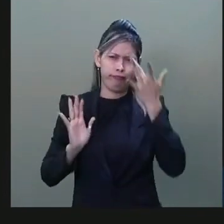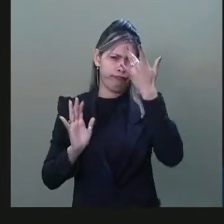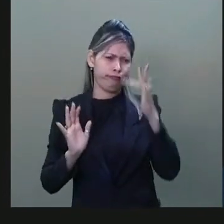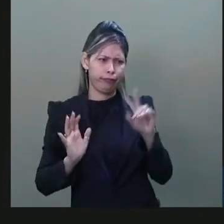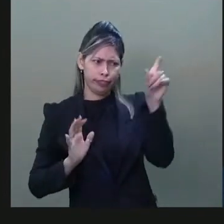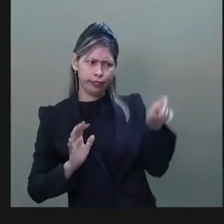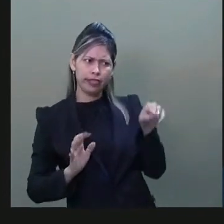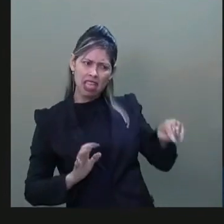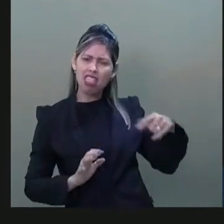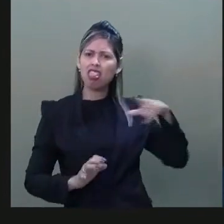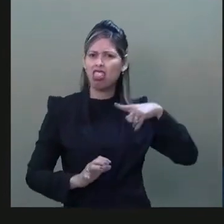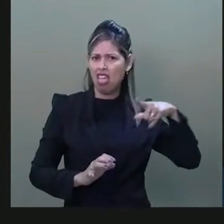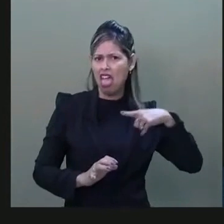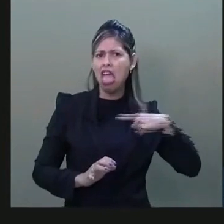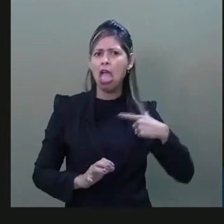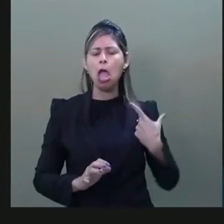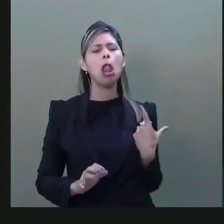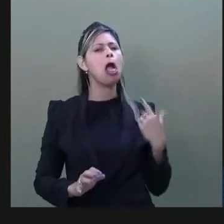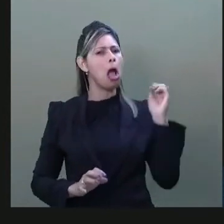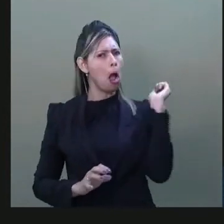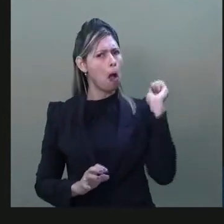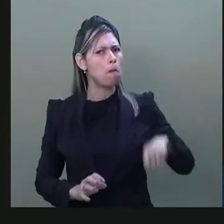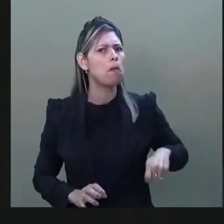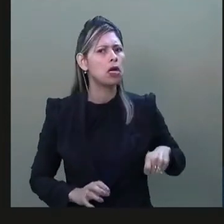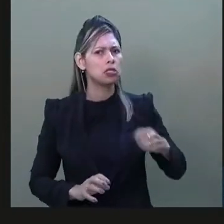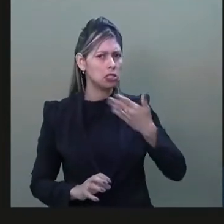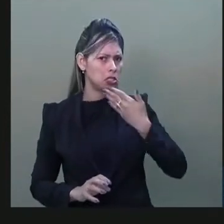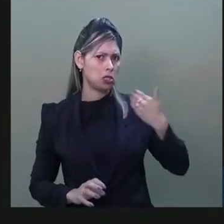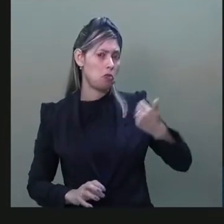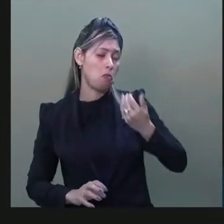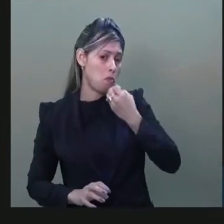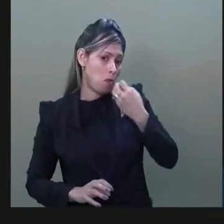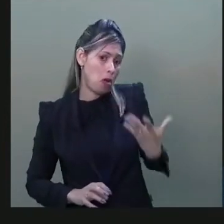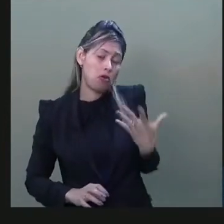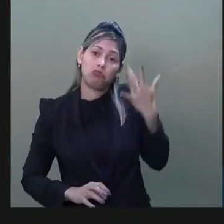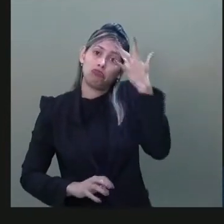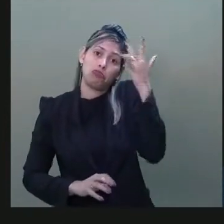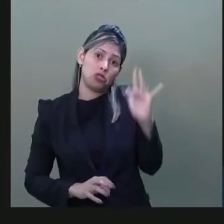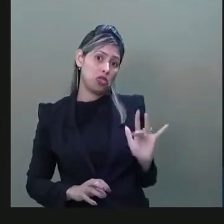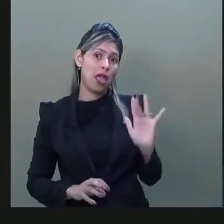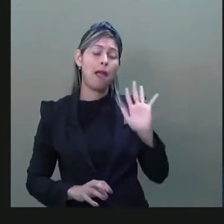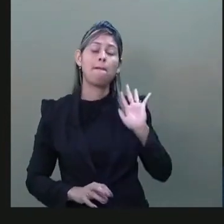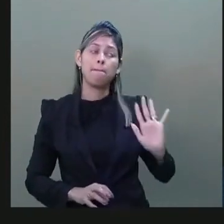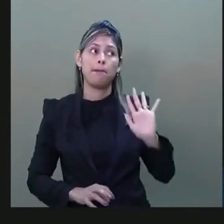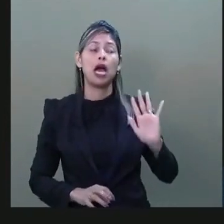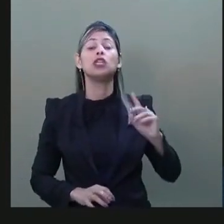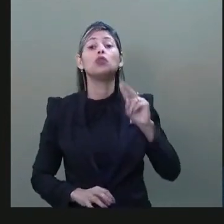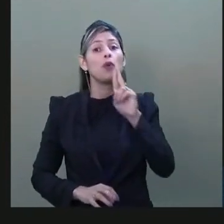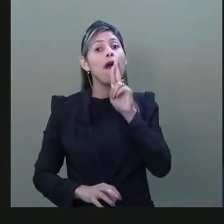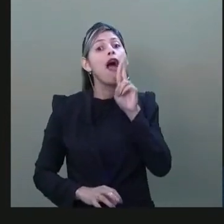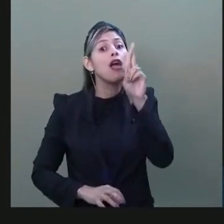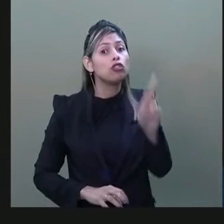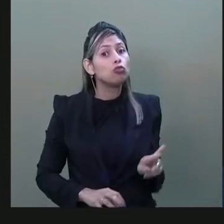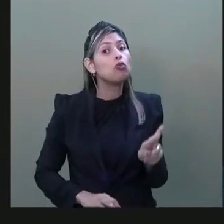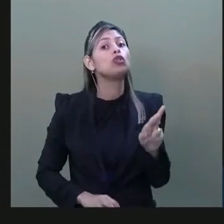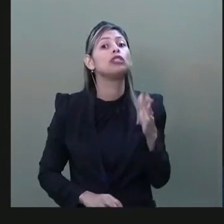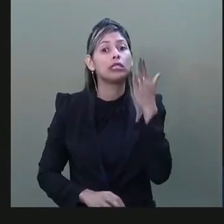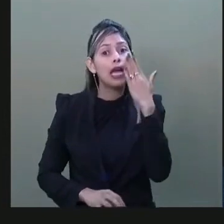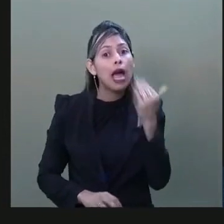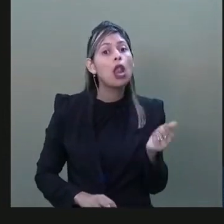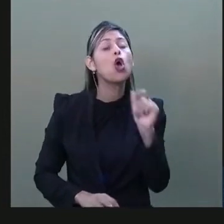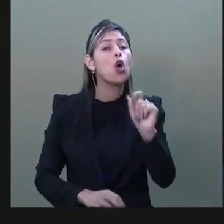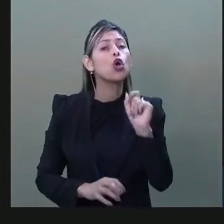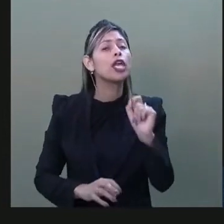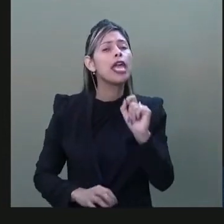para promover a justiça que todos nós queremos. A maior resposta que nós podemos dar é a identificação rápida daqueles que, de